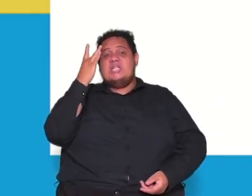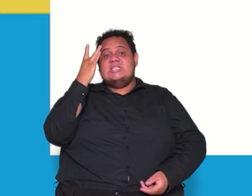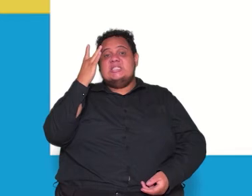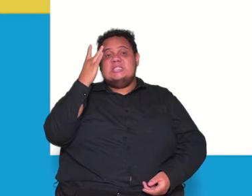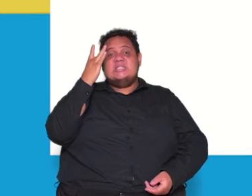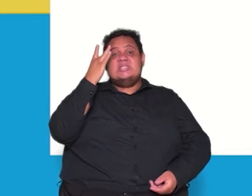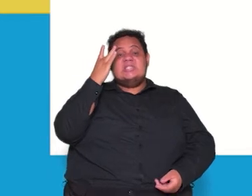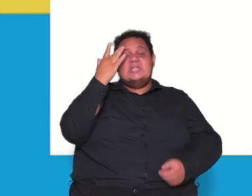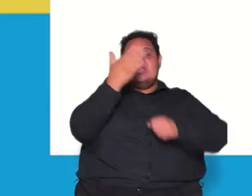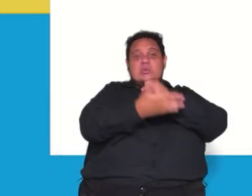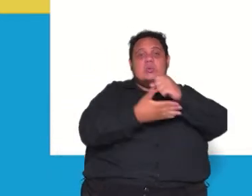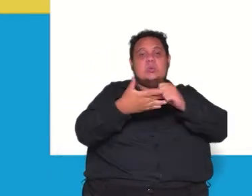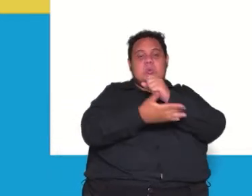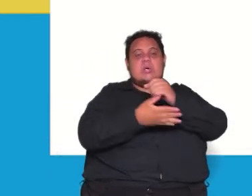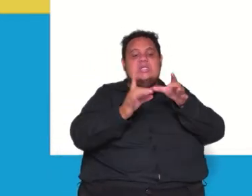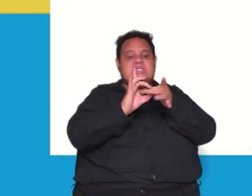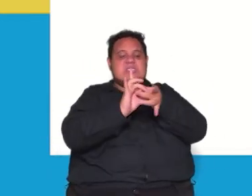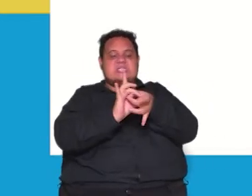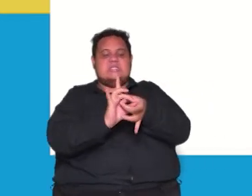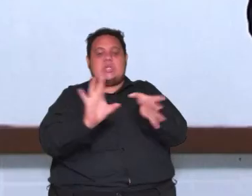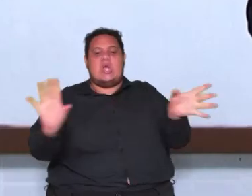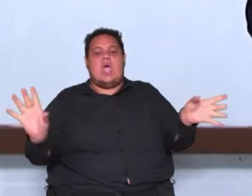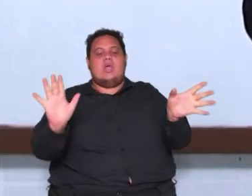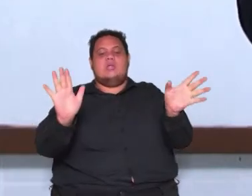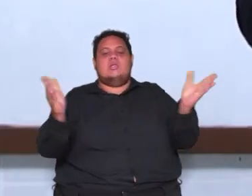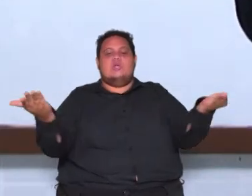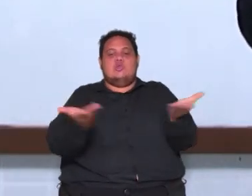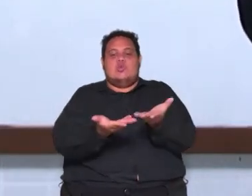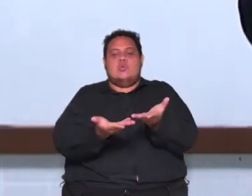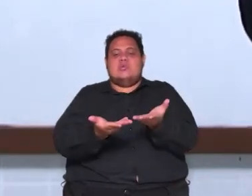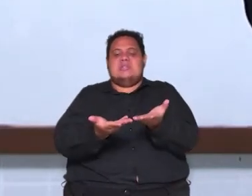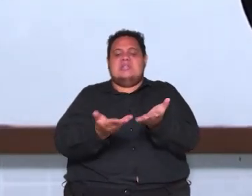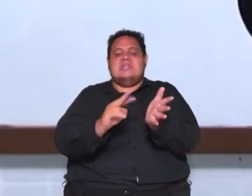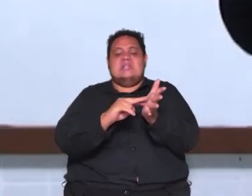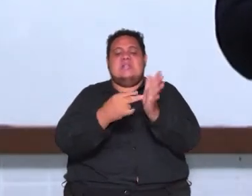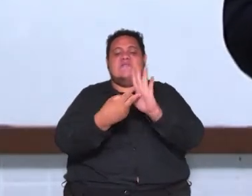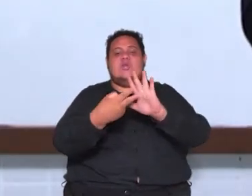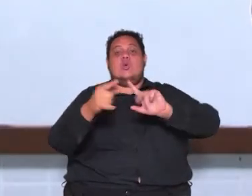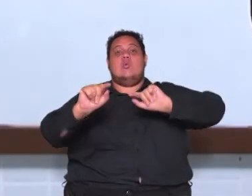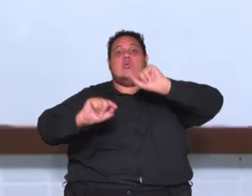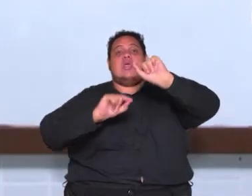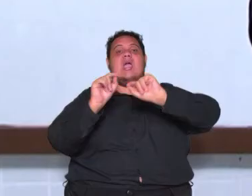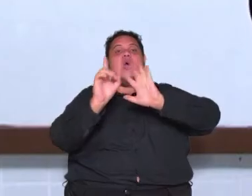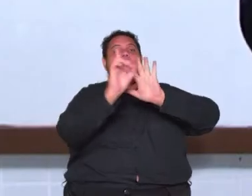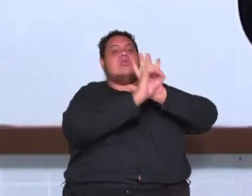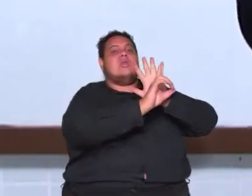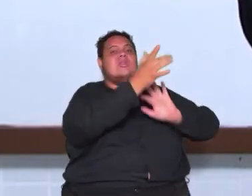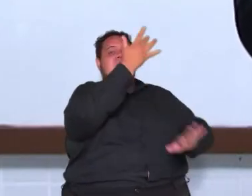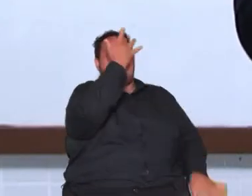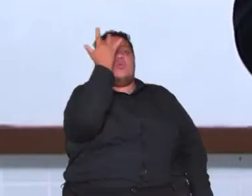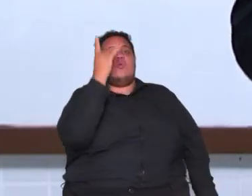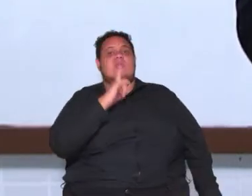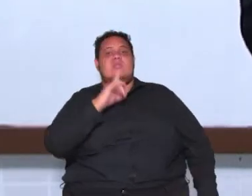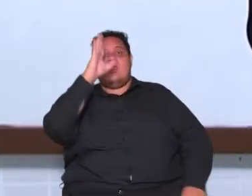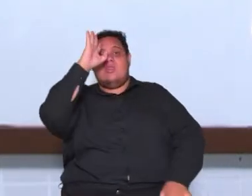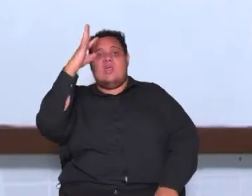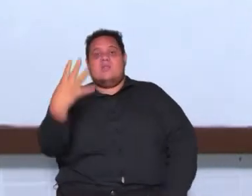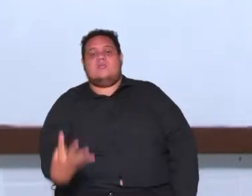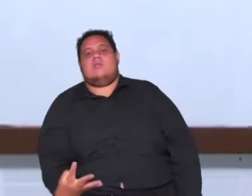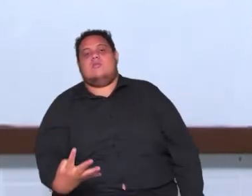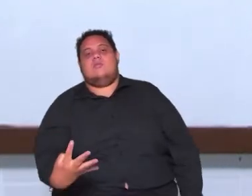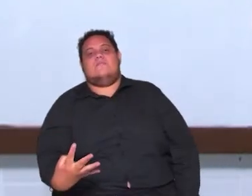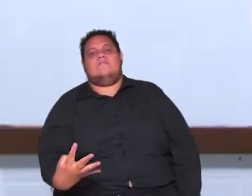a base das democracias modernas o que que é isso? o direito de que o povo é que decide